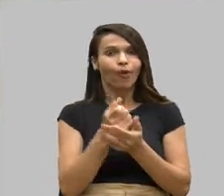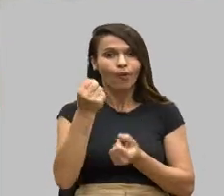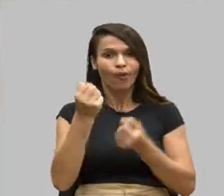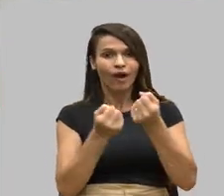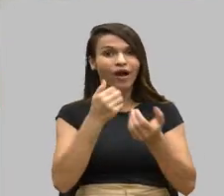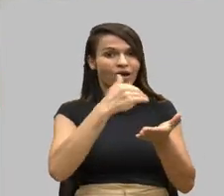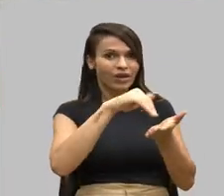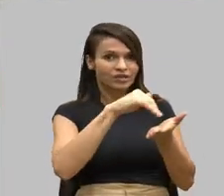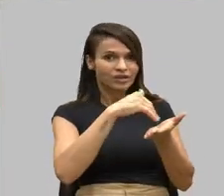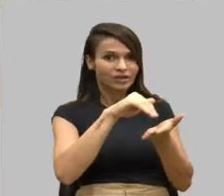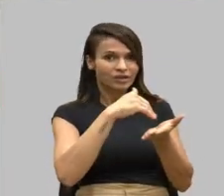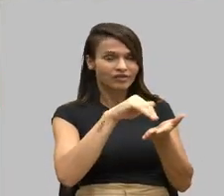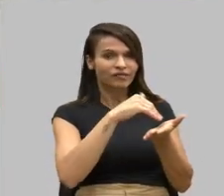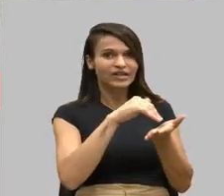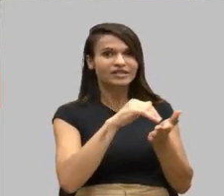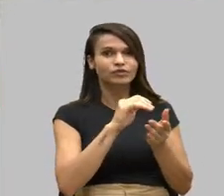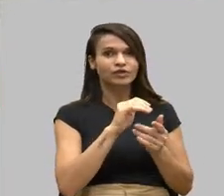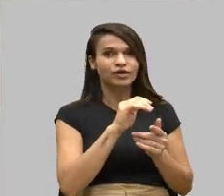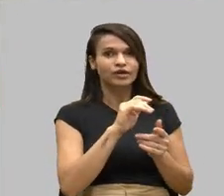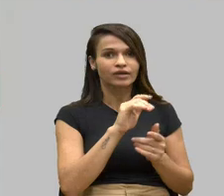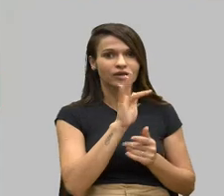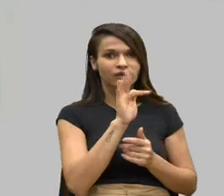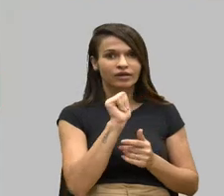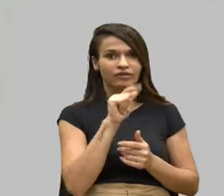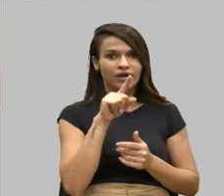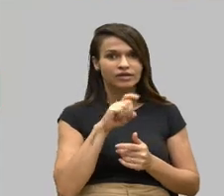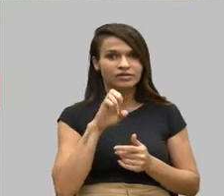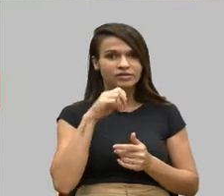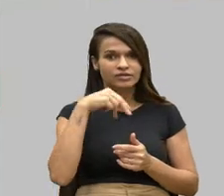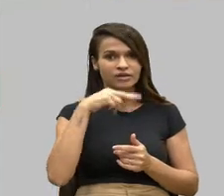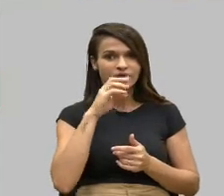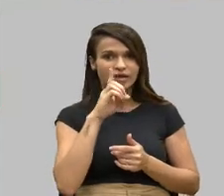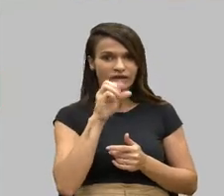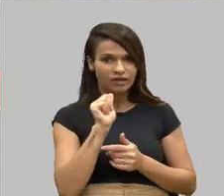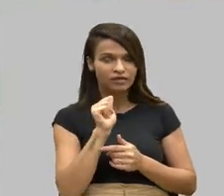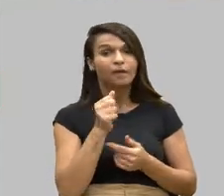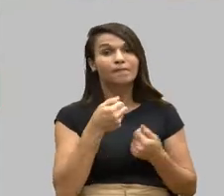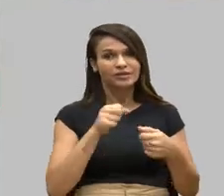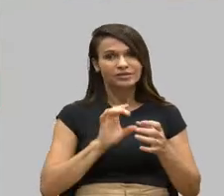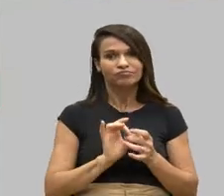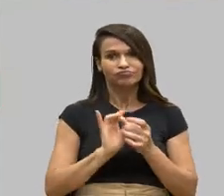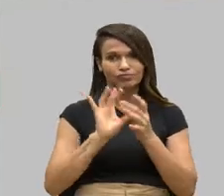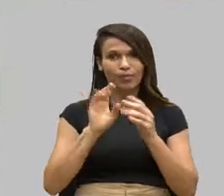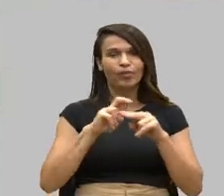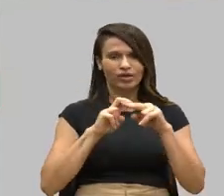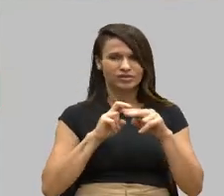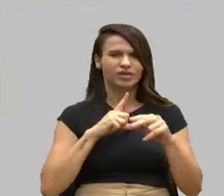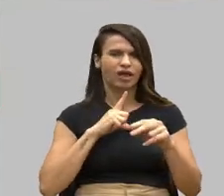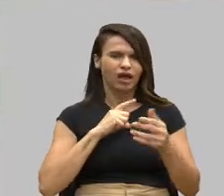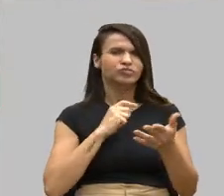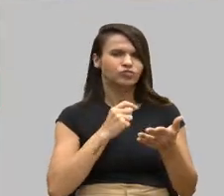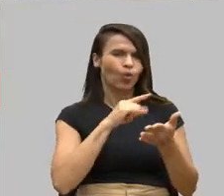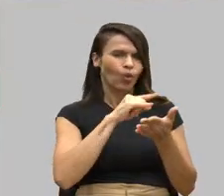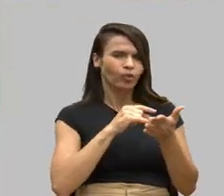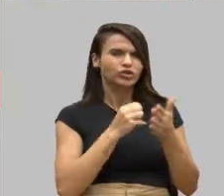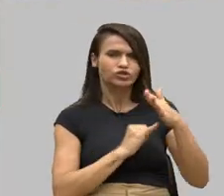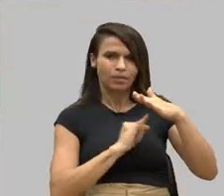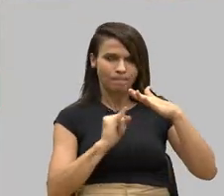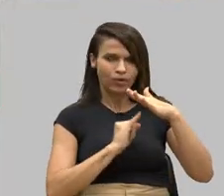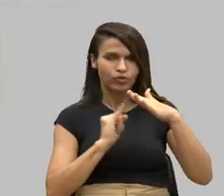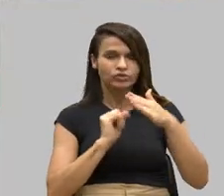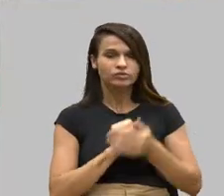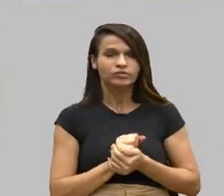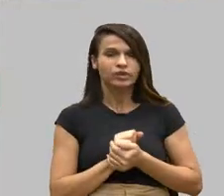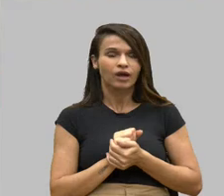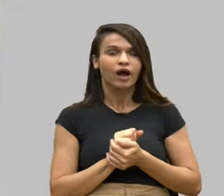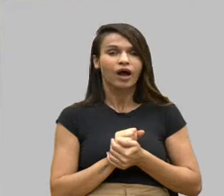da fazenda tem que autorizar a concessionária a vender, porque tem isenção de imposto. Então, tipo de uma guia, a secretaria